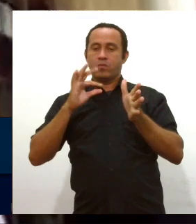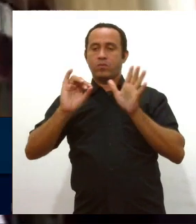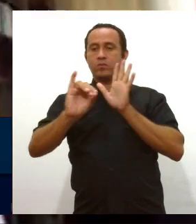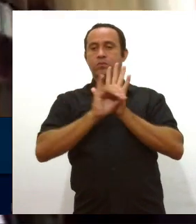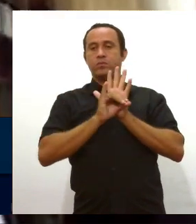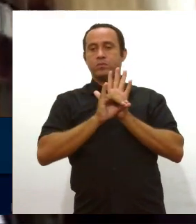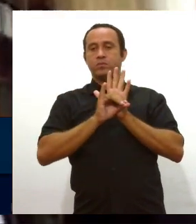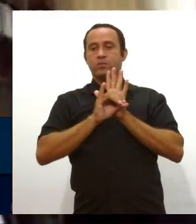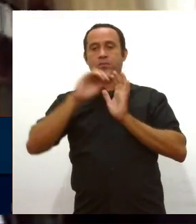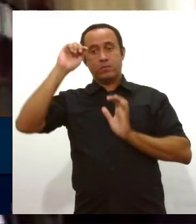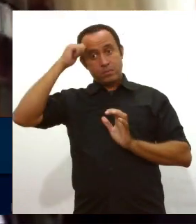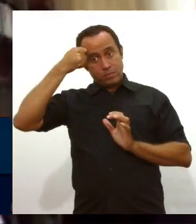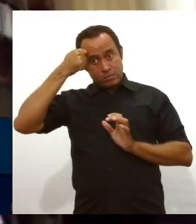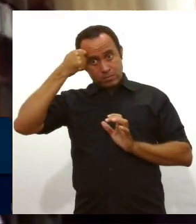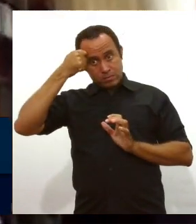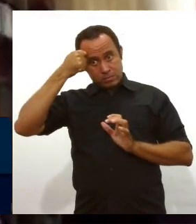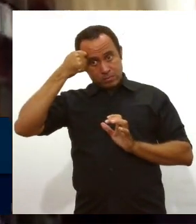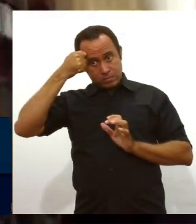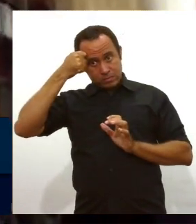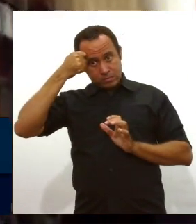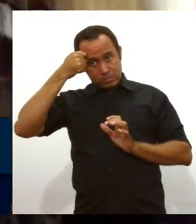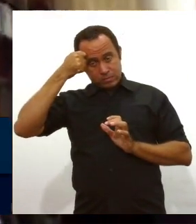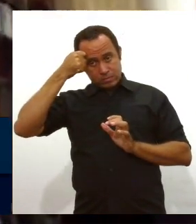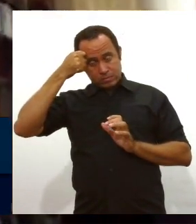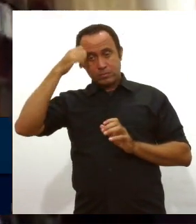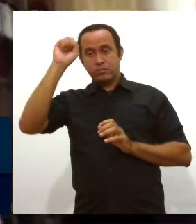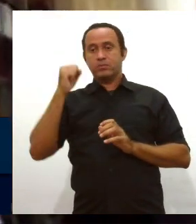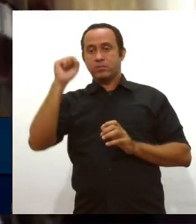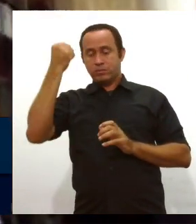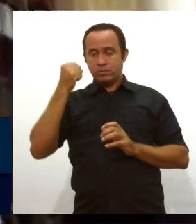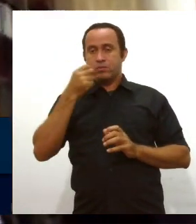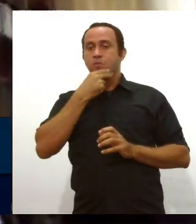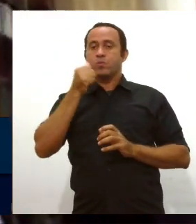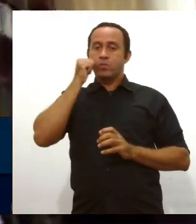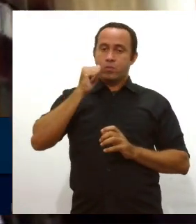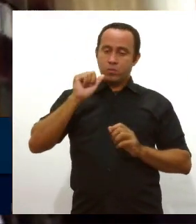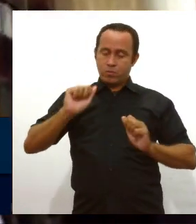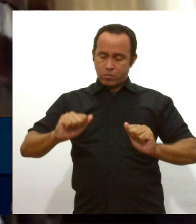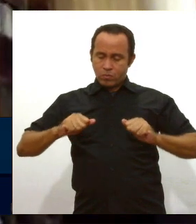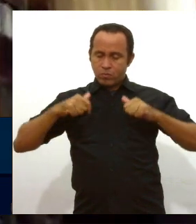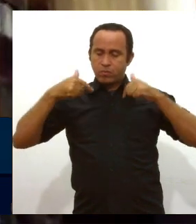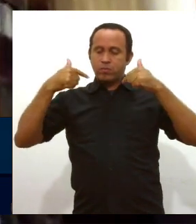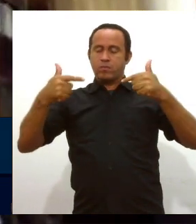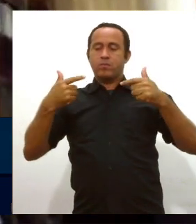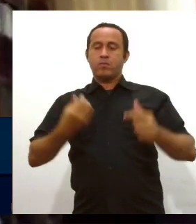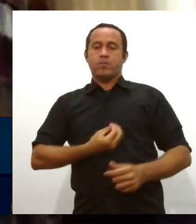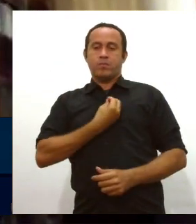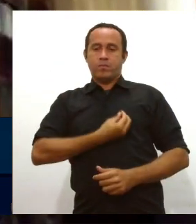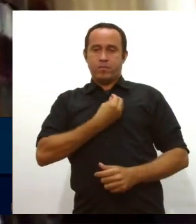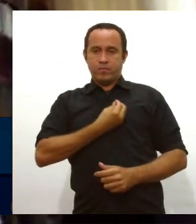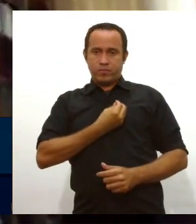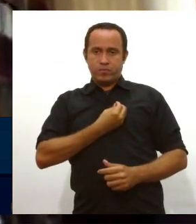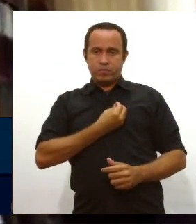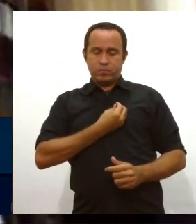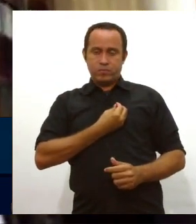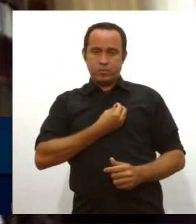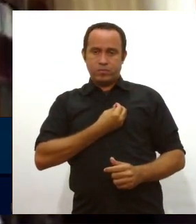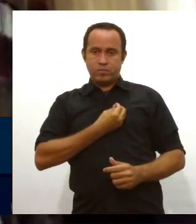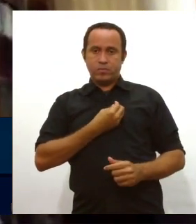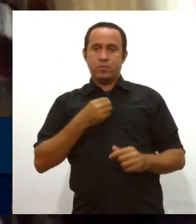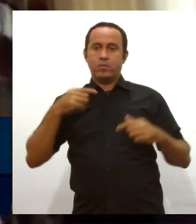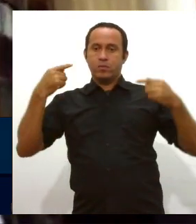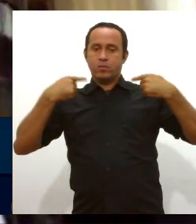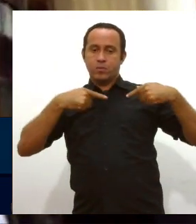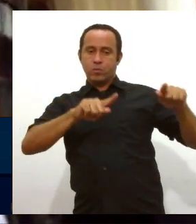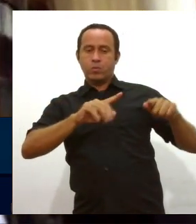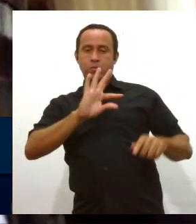fez o lançamento da campanha Negros e Negras pela Vida e contra a Violência Policial e o Genocídio da Juventude Negra. Eu quero, então, aqui,